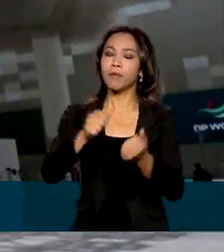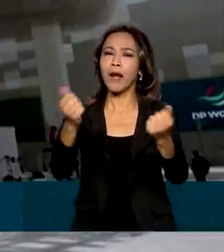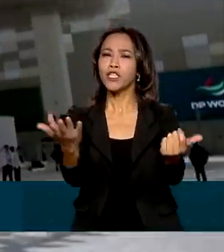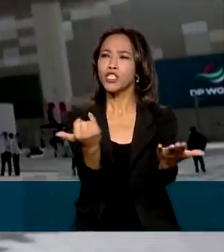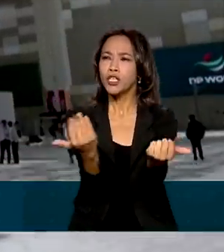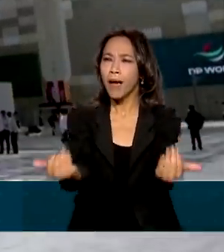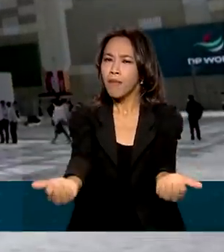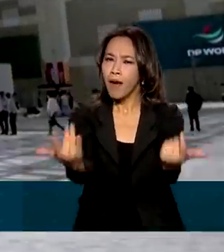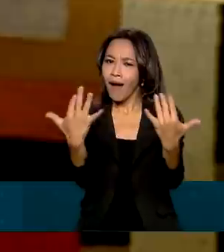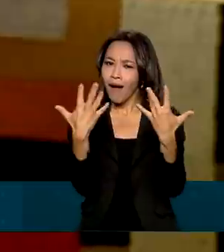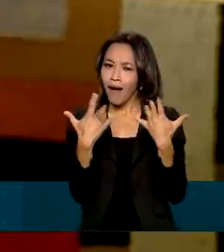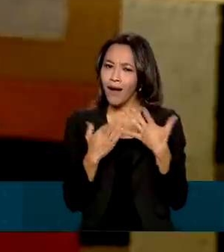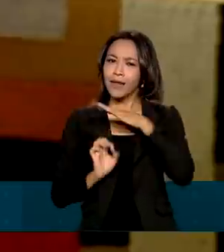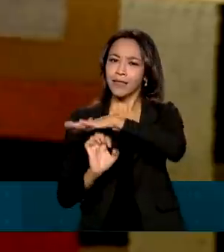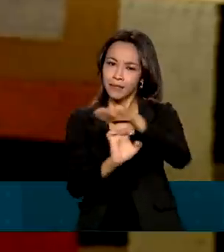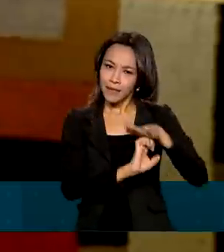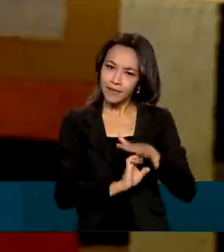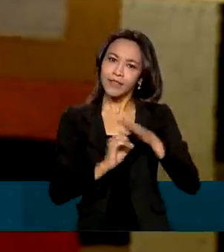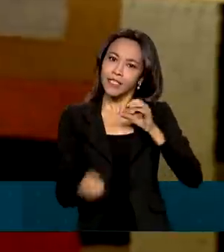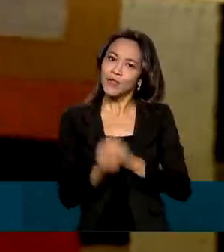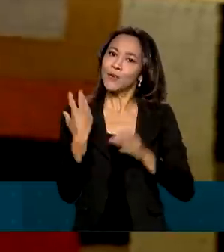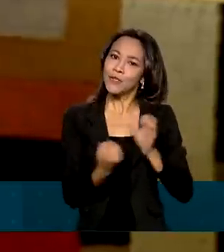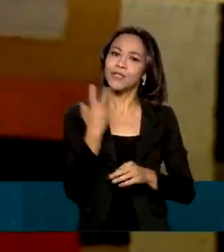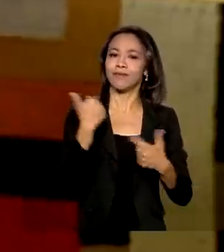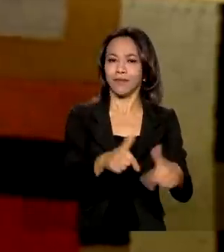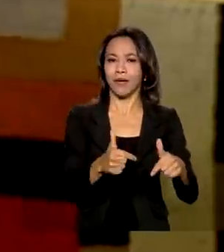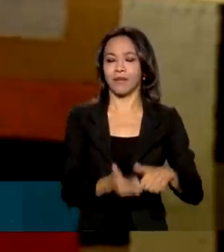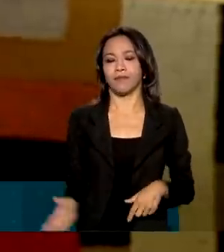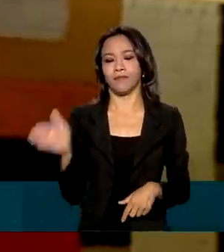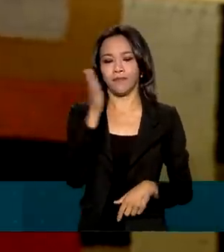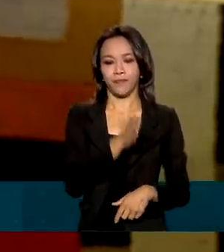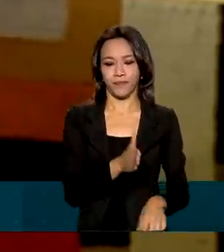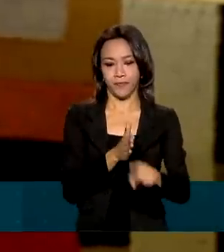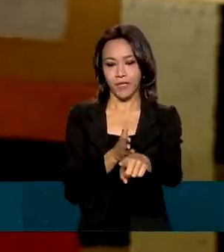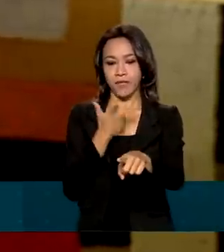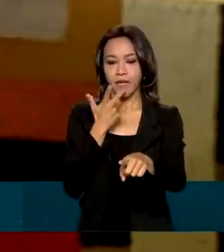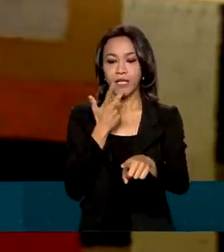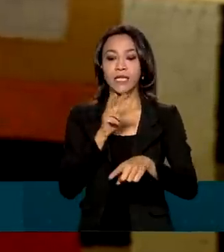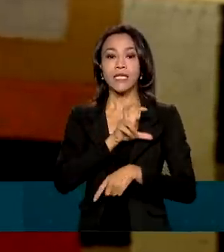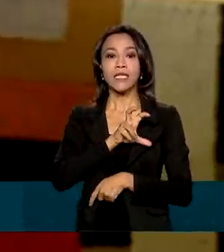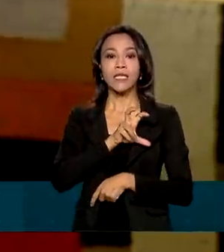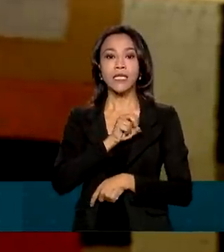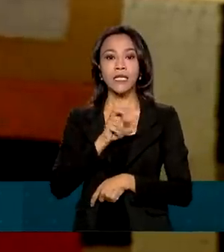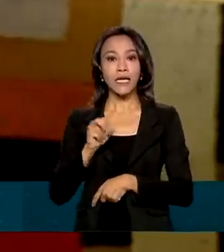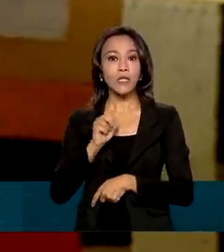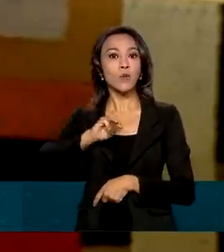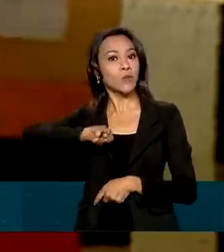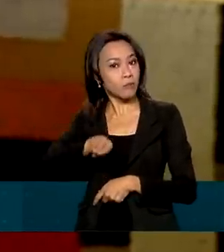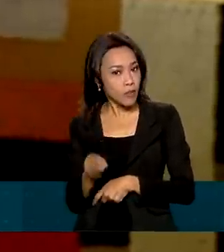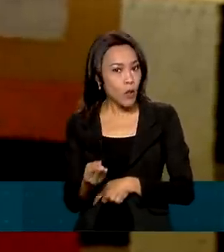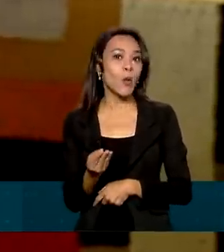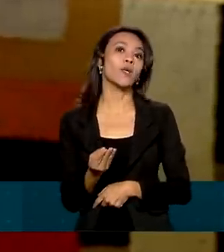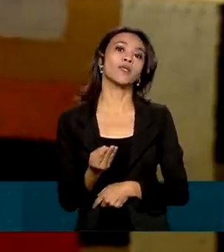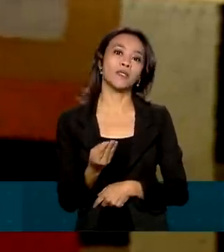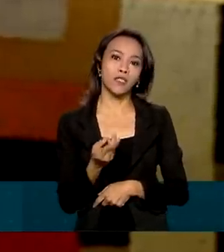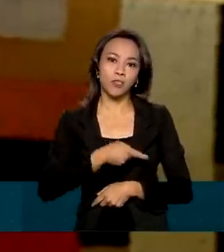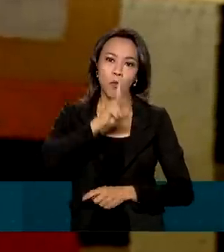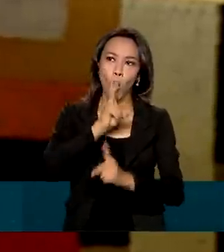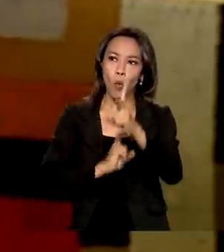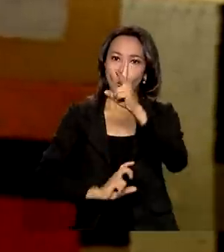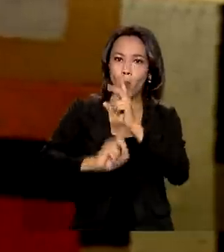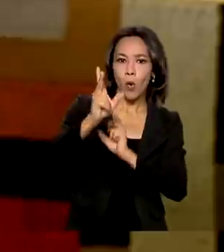e gerar empregos. Essa intensa agenda resultará em cerca de 500 milhões de dólares adicionais em exportações.